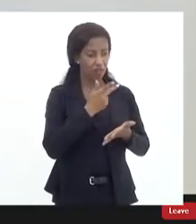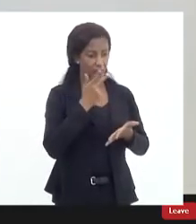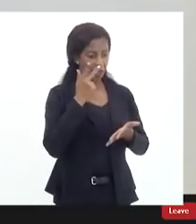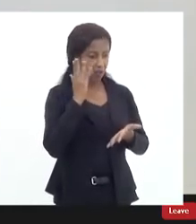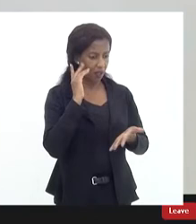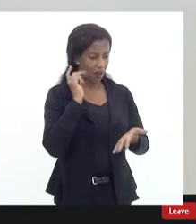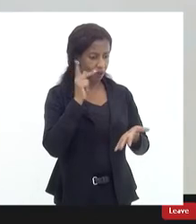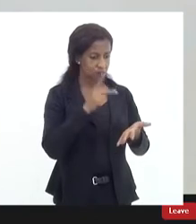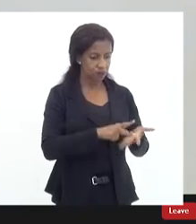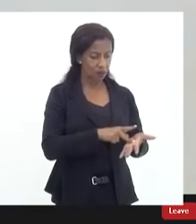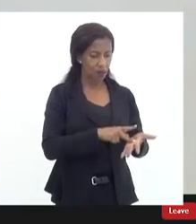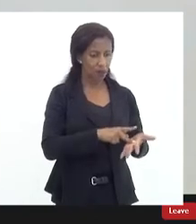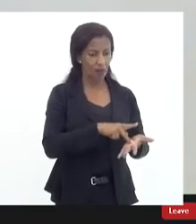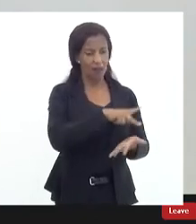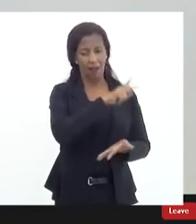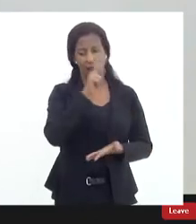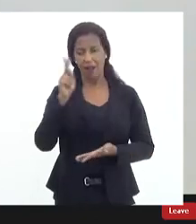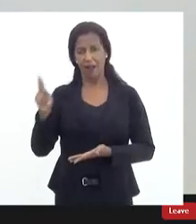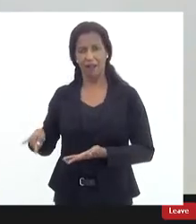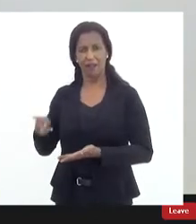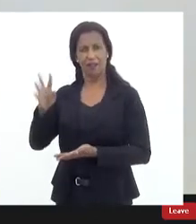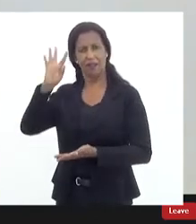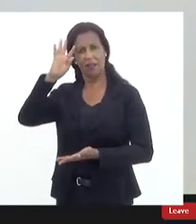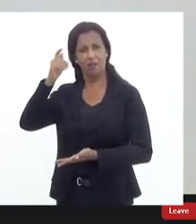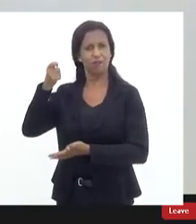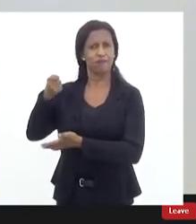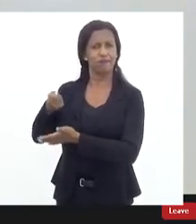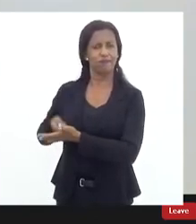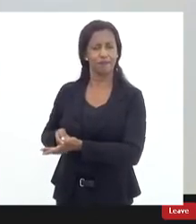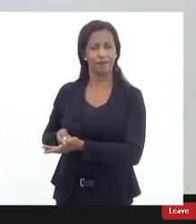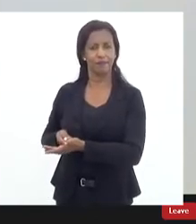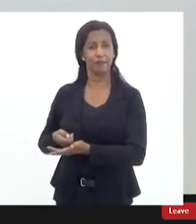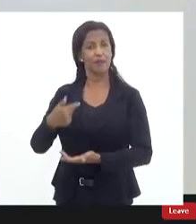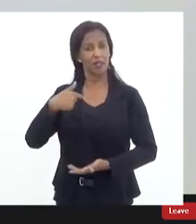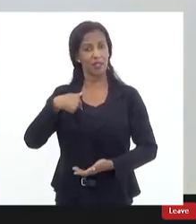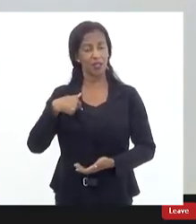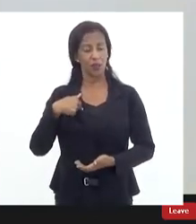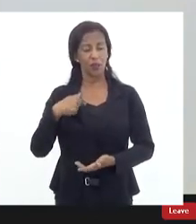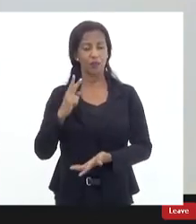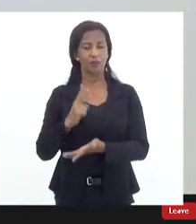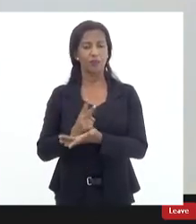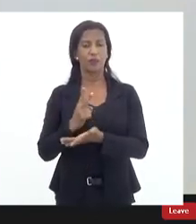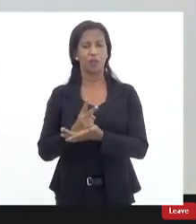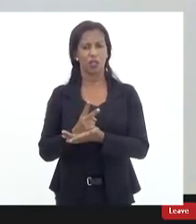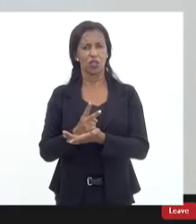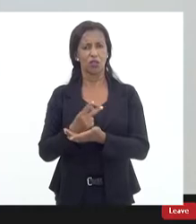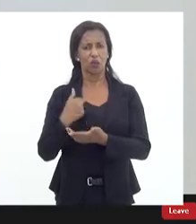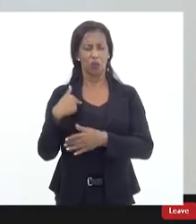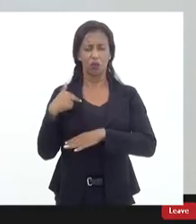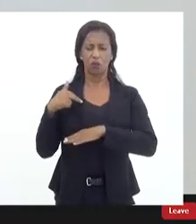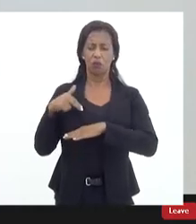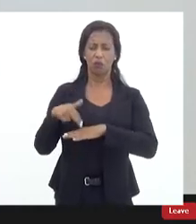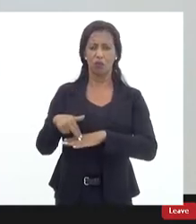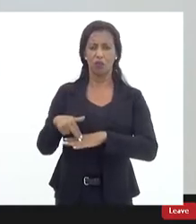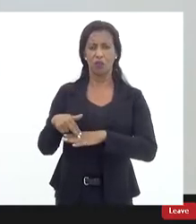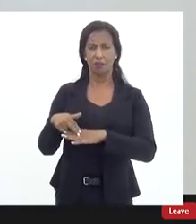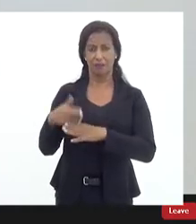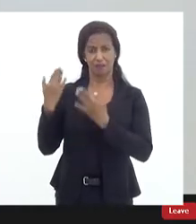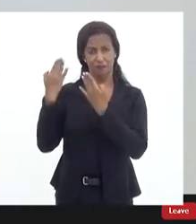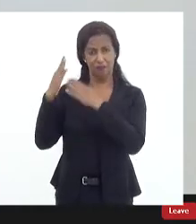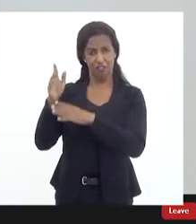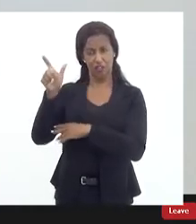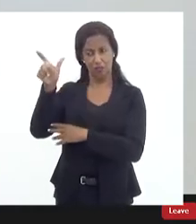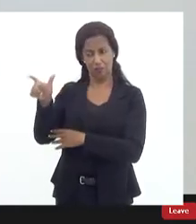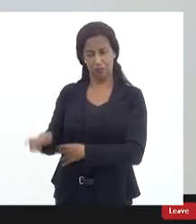até que seja prolatada a decisão eu mesmo esse mês vou fazer um júri em favor de uma vítima na verdade em nome dela em nome